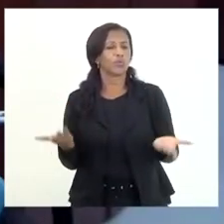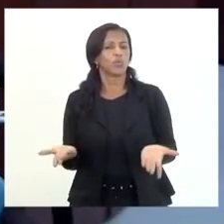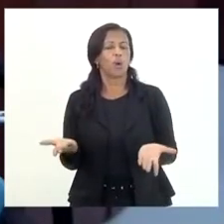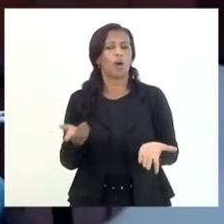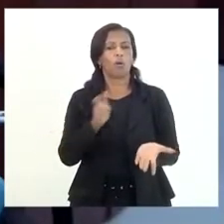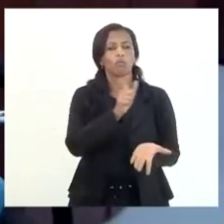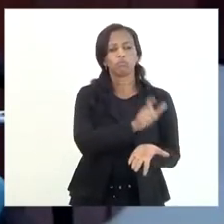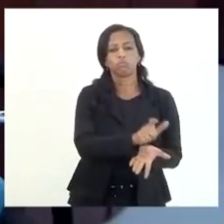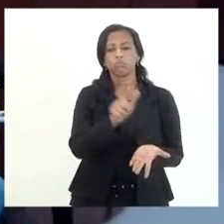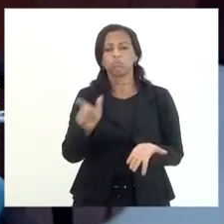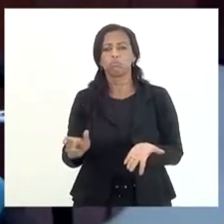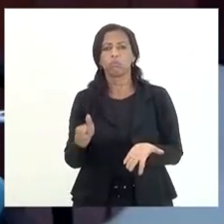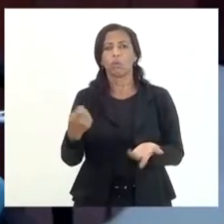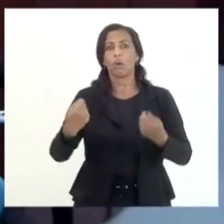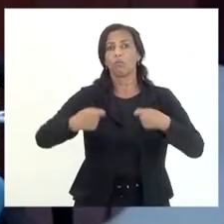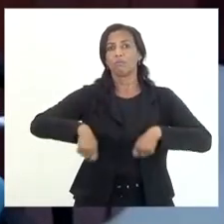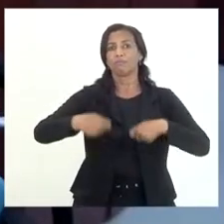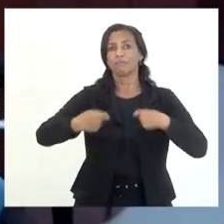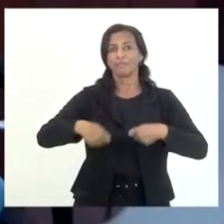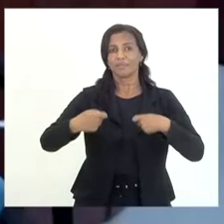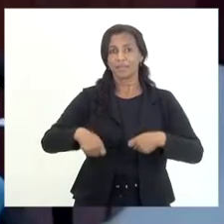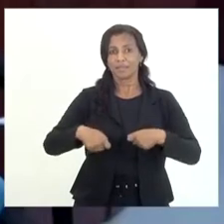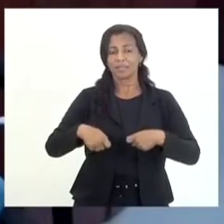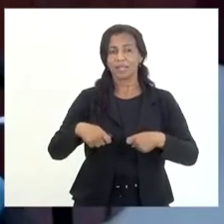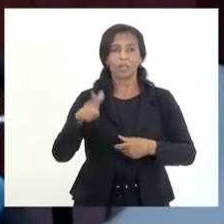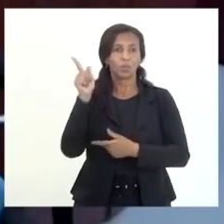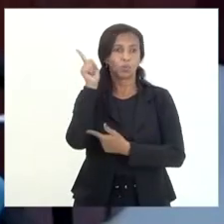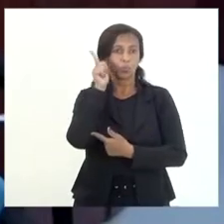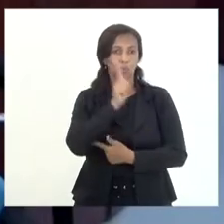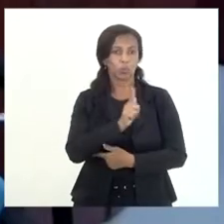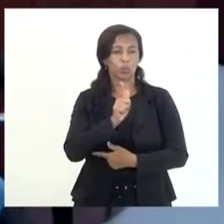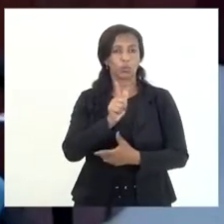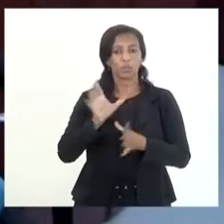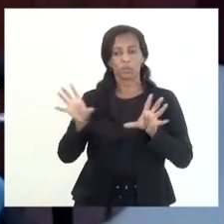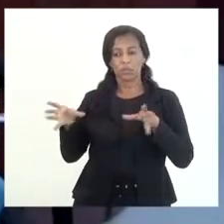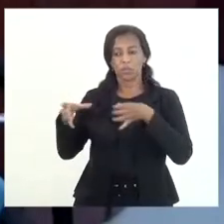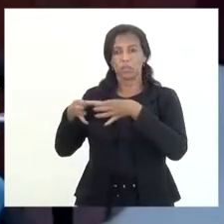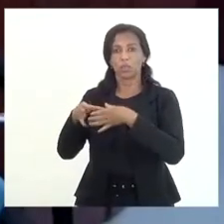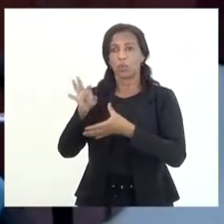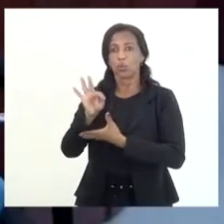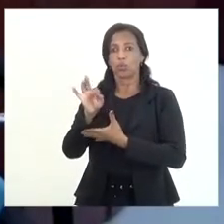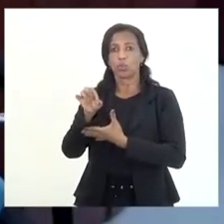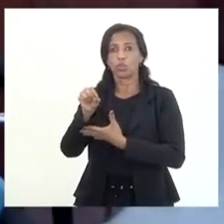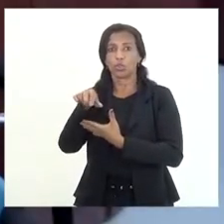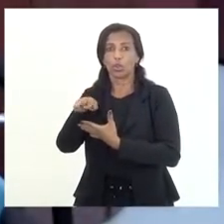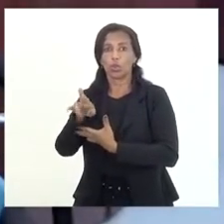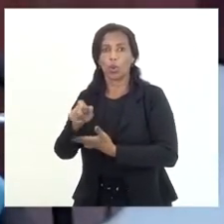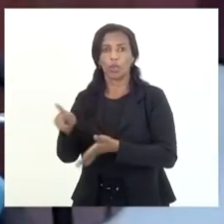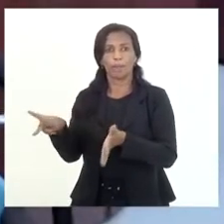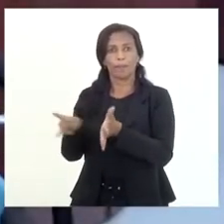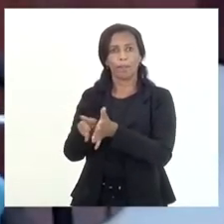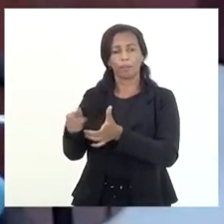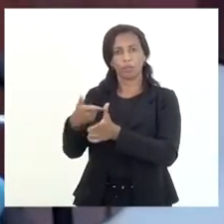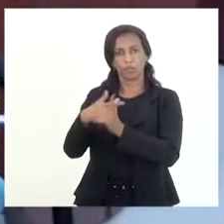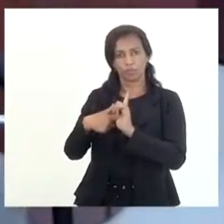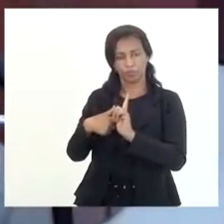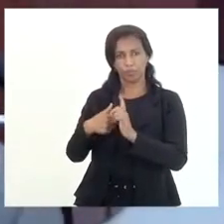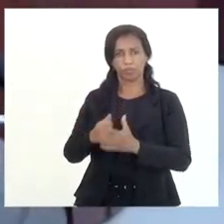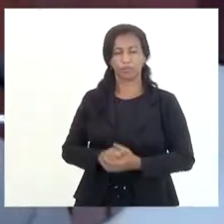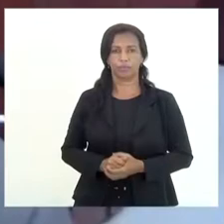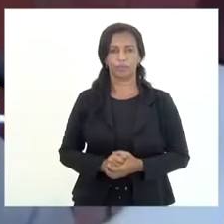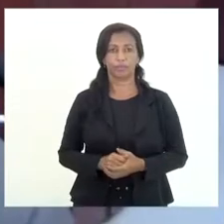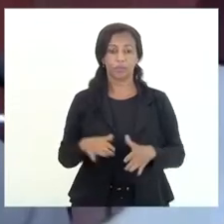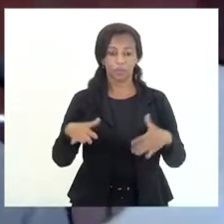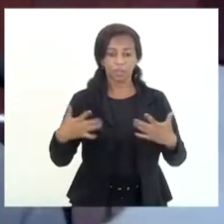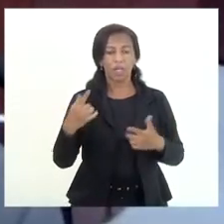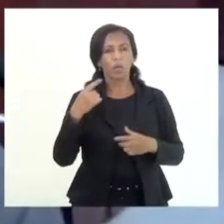o necessário provisionamento do estoque da dívida ativa então o que